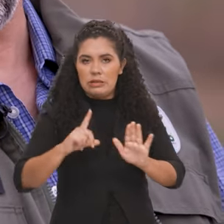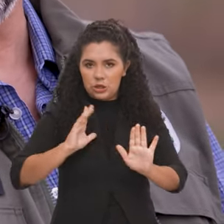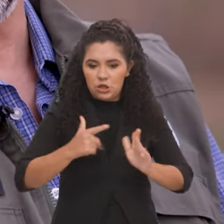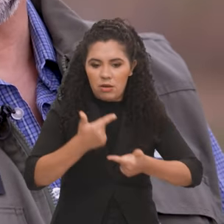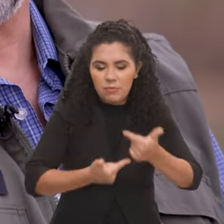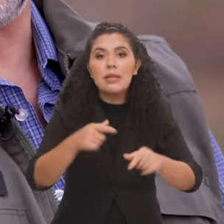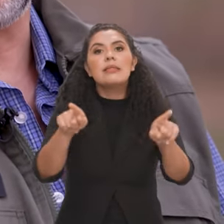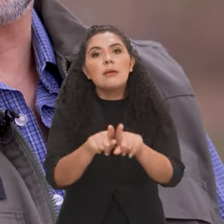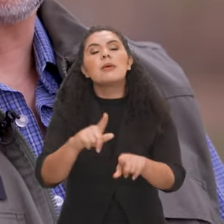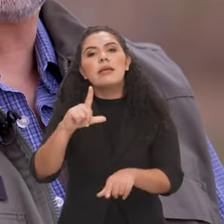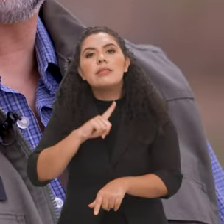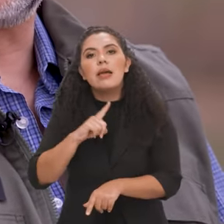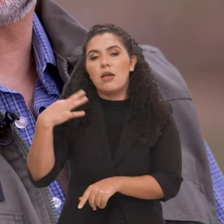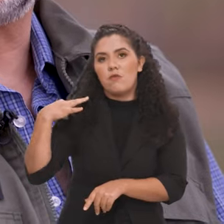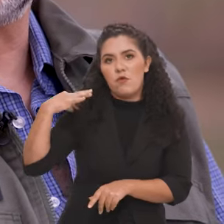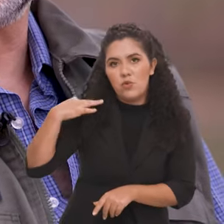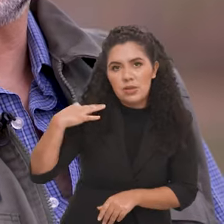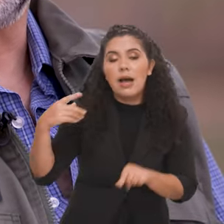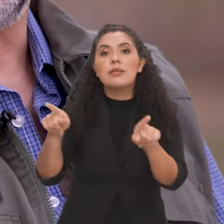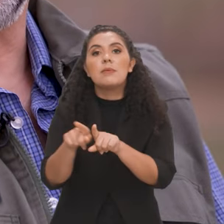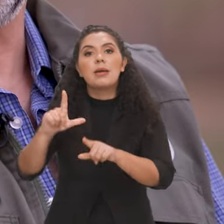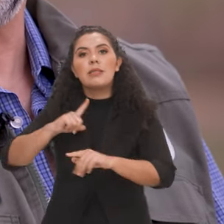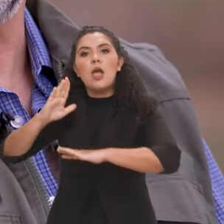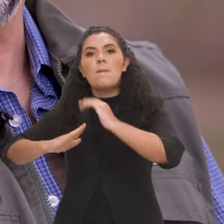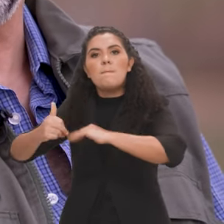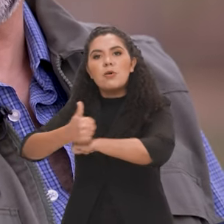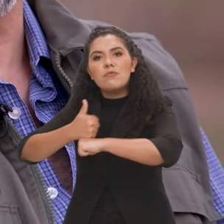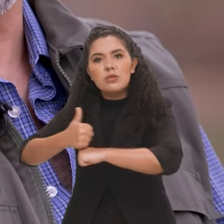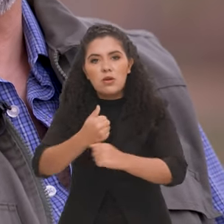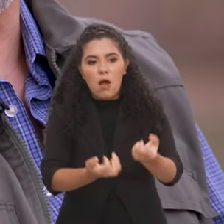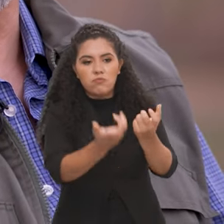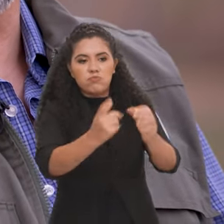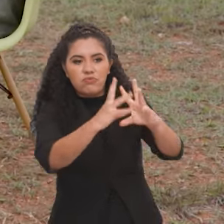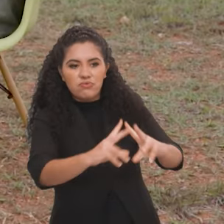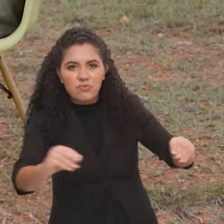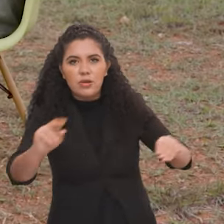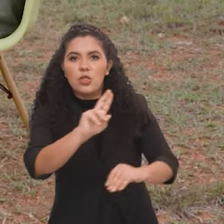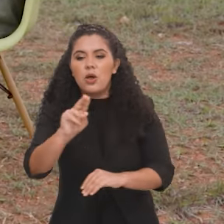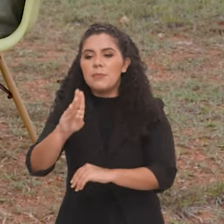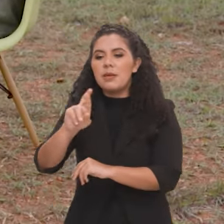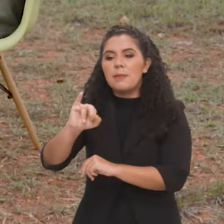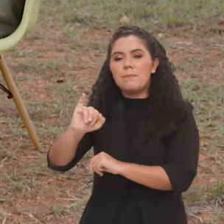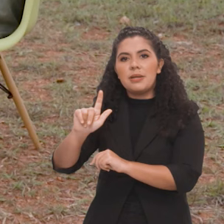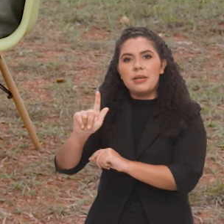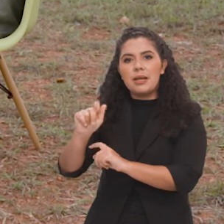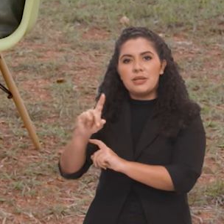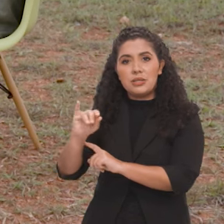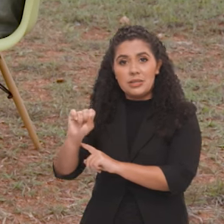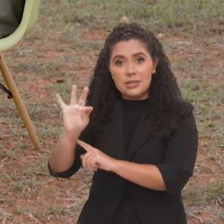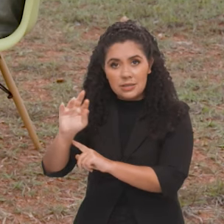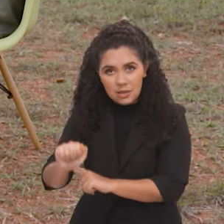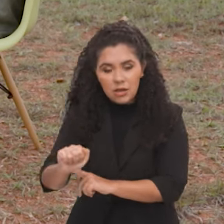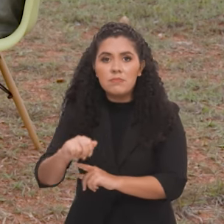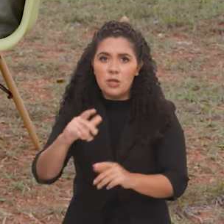os voluntários, como eu falei, nós temos os brigadistas, ou os agentes temporários ambientais. Para você ter ideia, hoje, nós temos